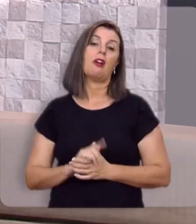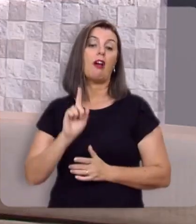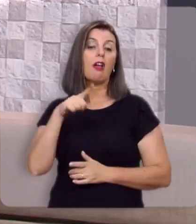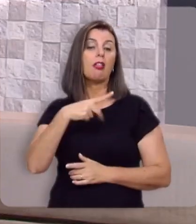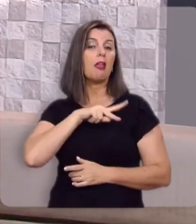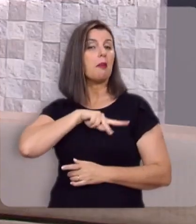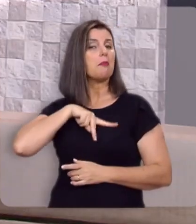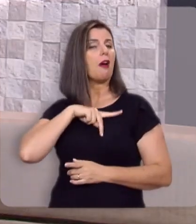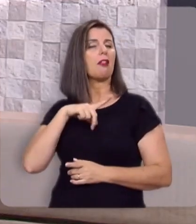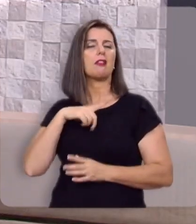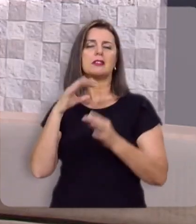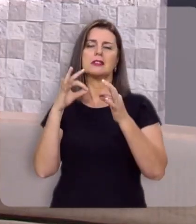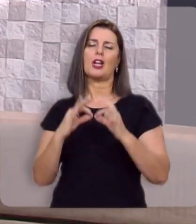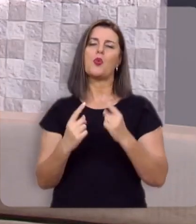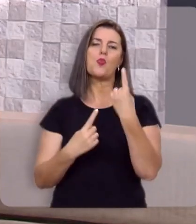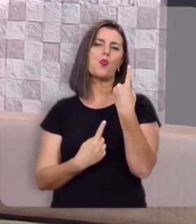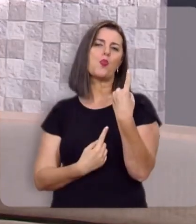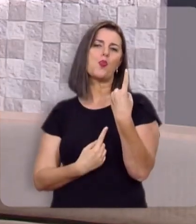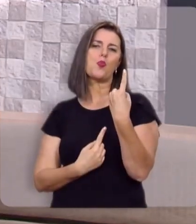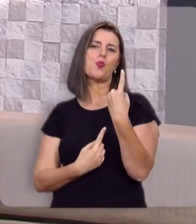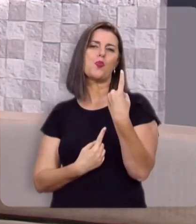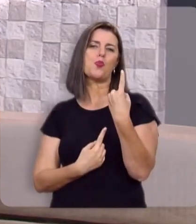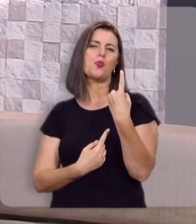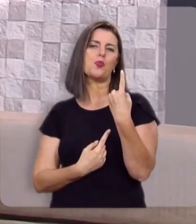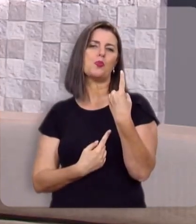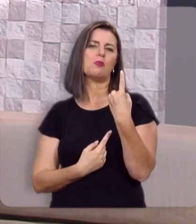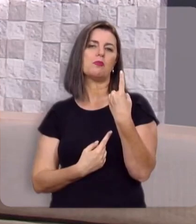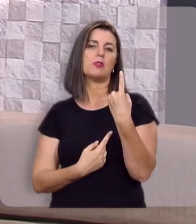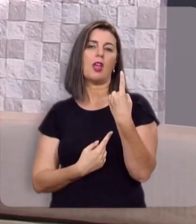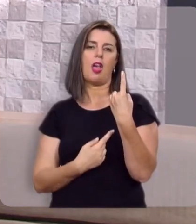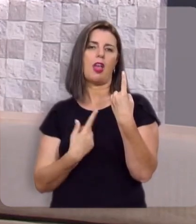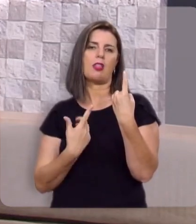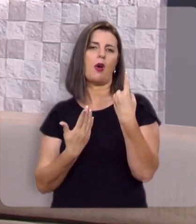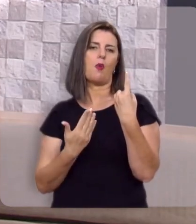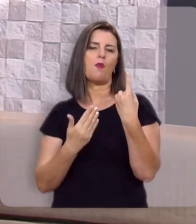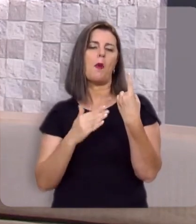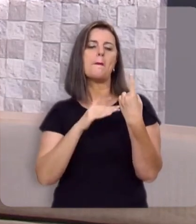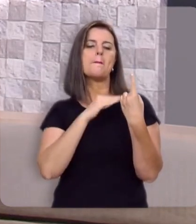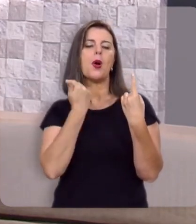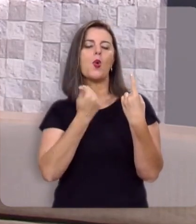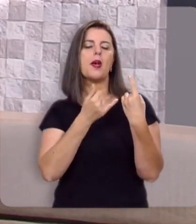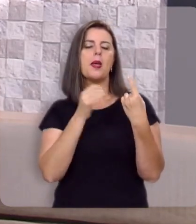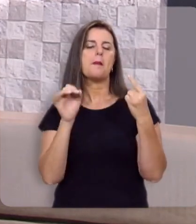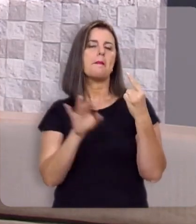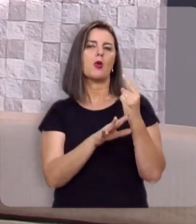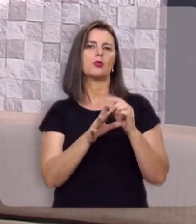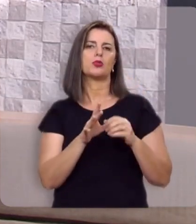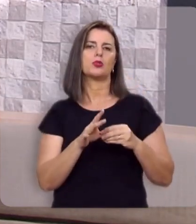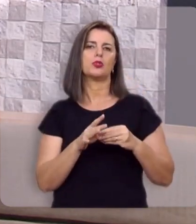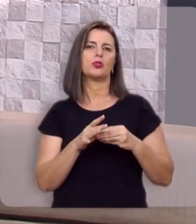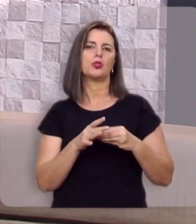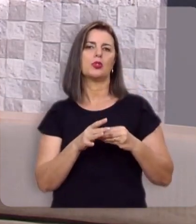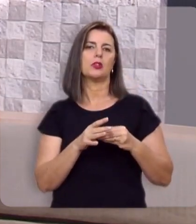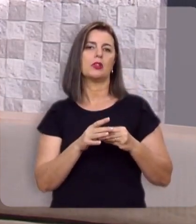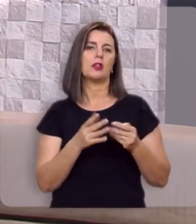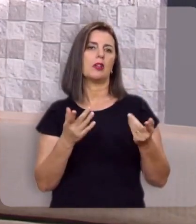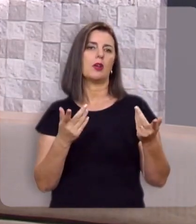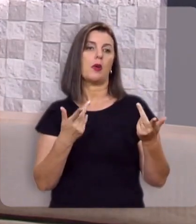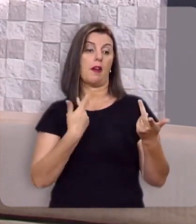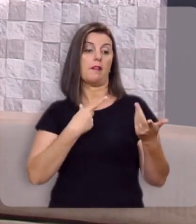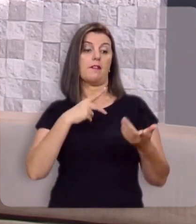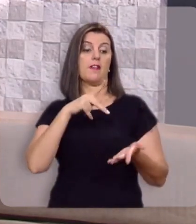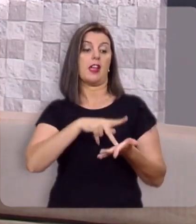então Paulo tem certeza de uma coisa, ele não está indo para ser degolado, como a verdade